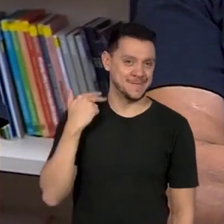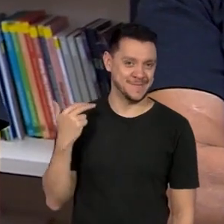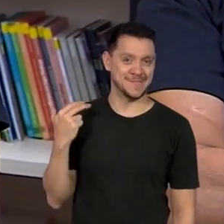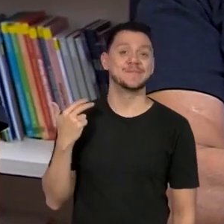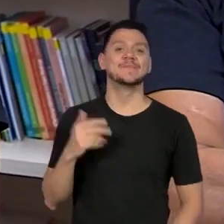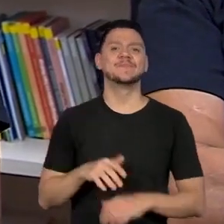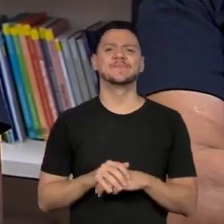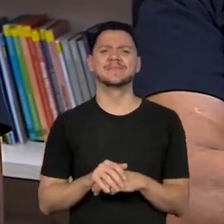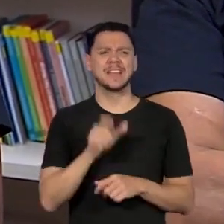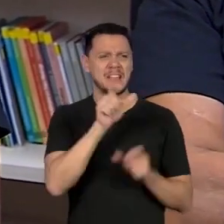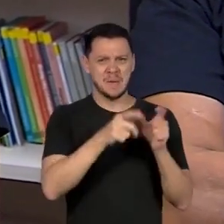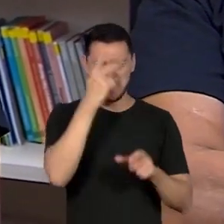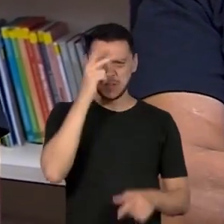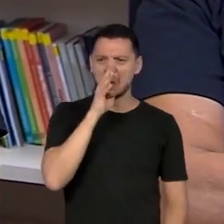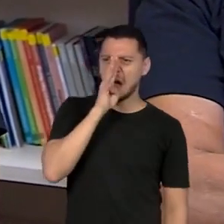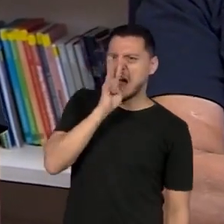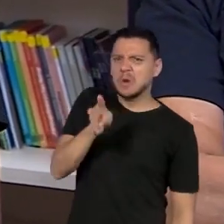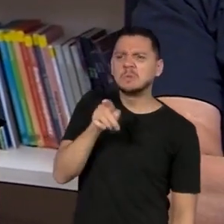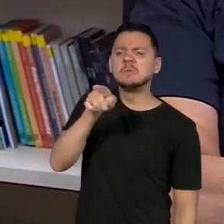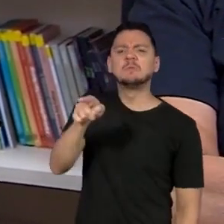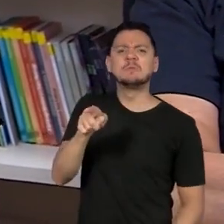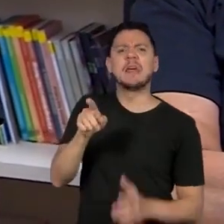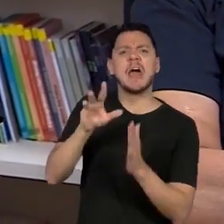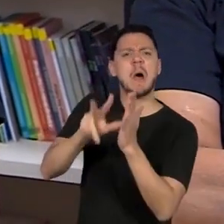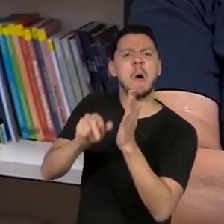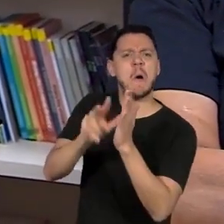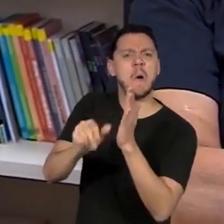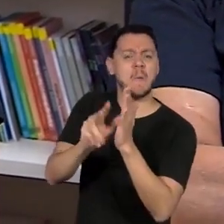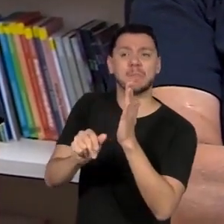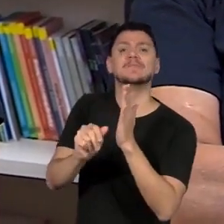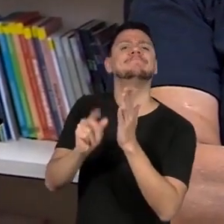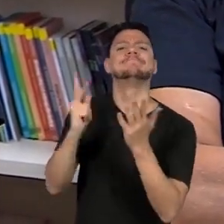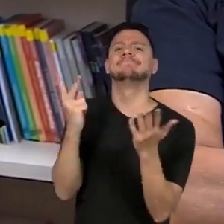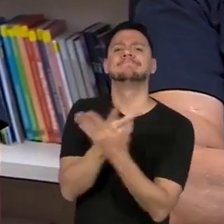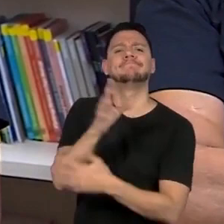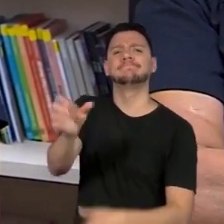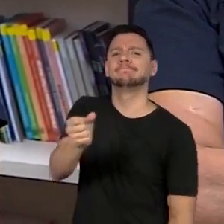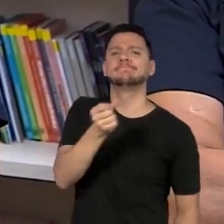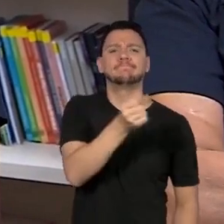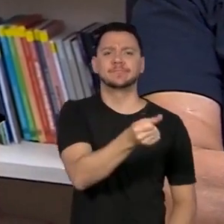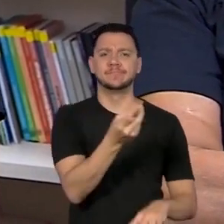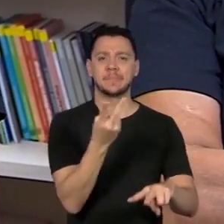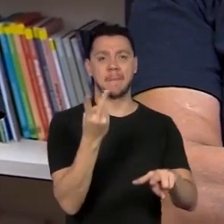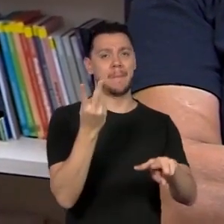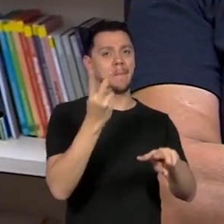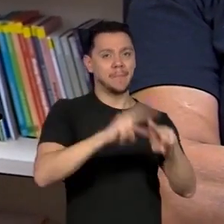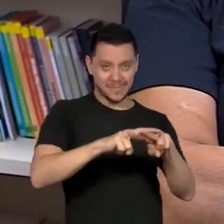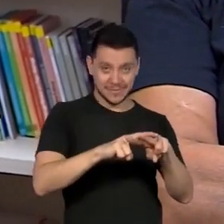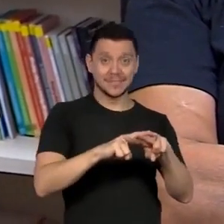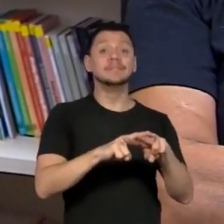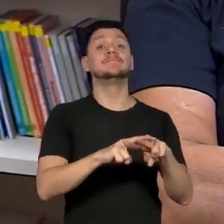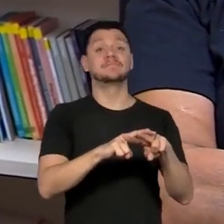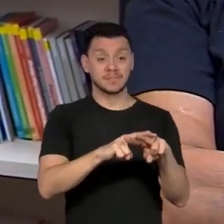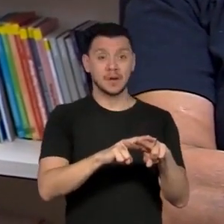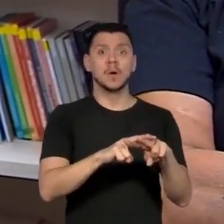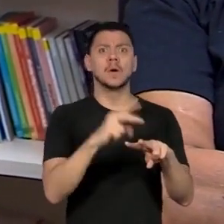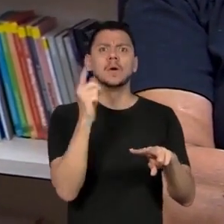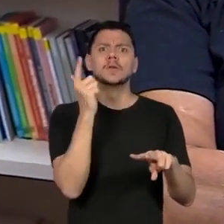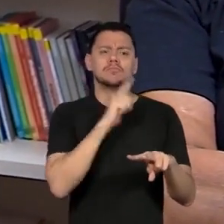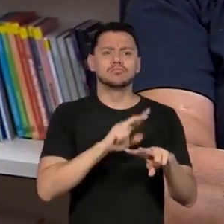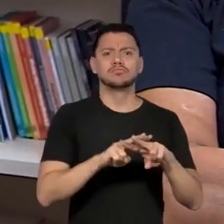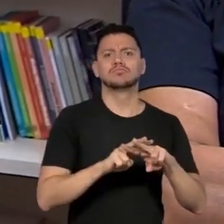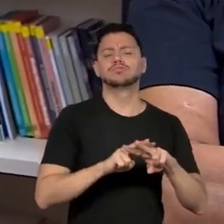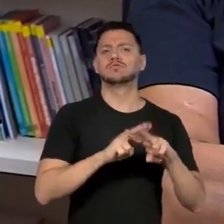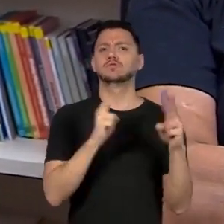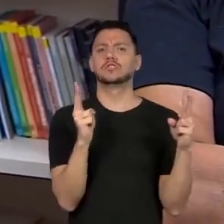foi acusada de um roubo, de um assalto e esteve presa durante um tempo. Quando ela recebeu a liberdade dela,